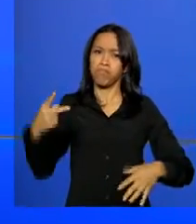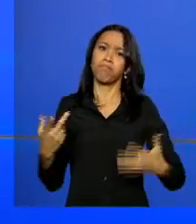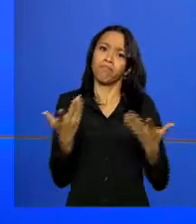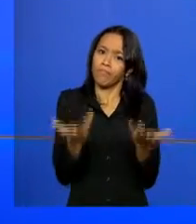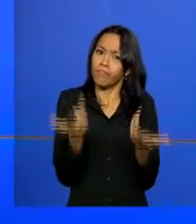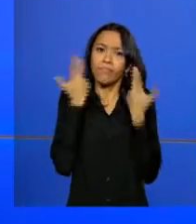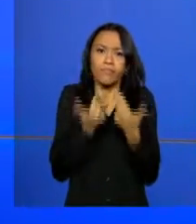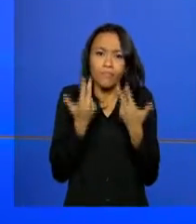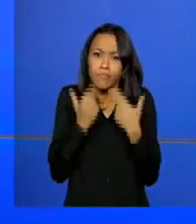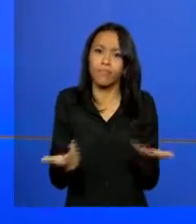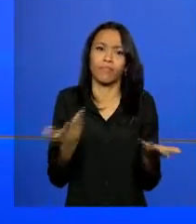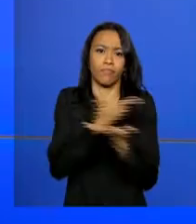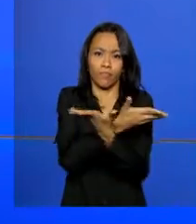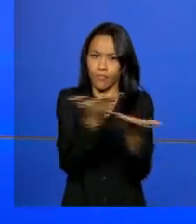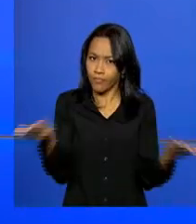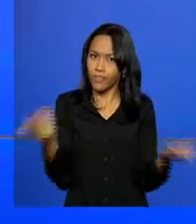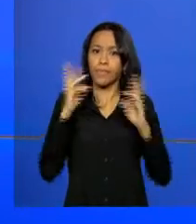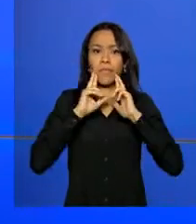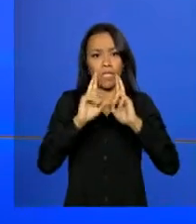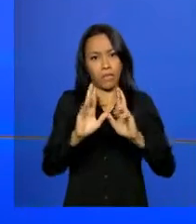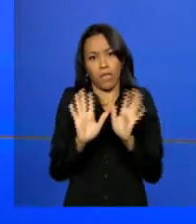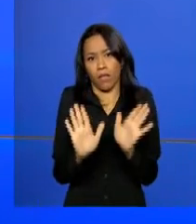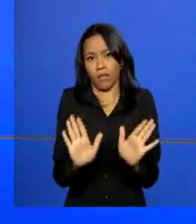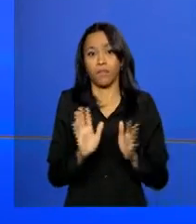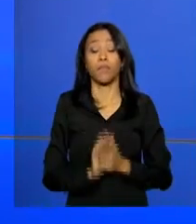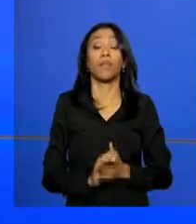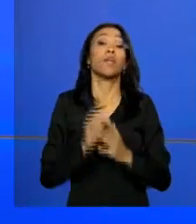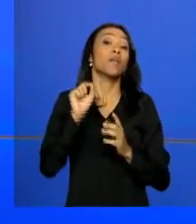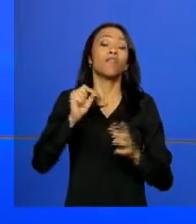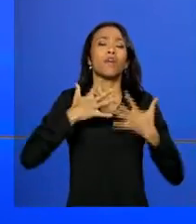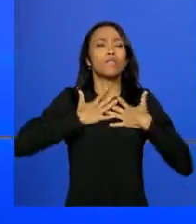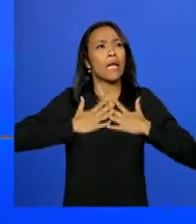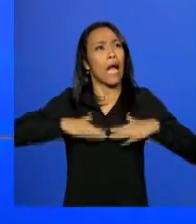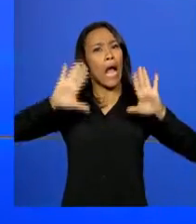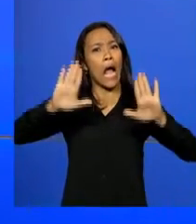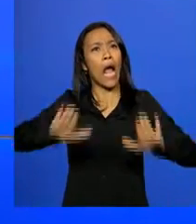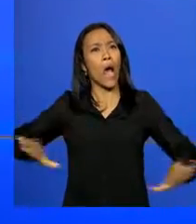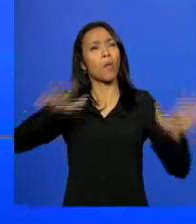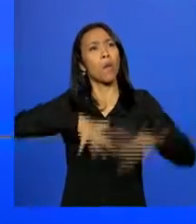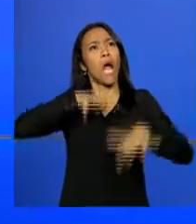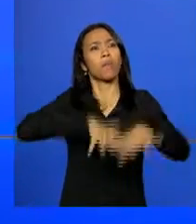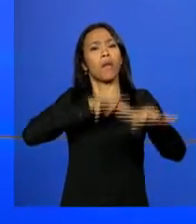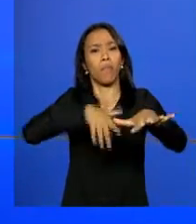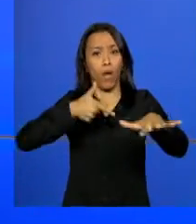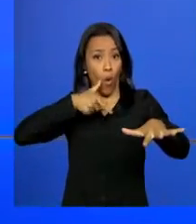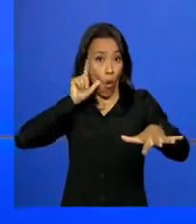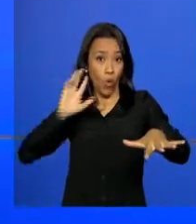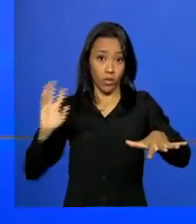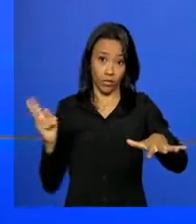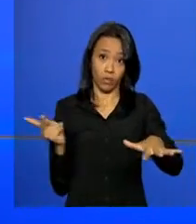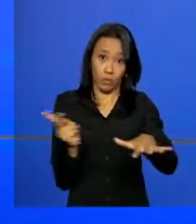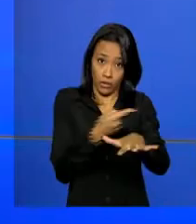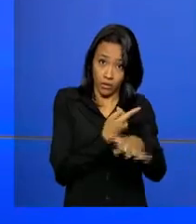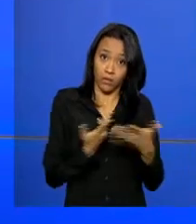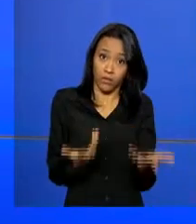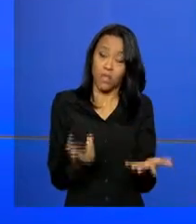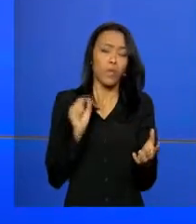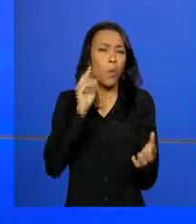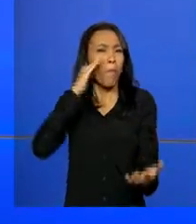democracias e por todos deve ser respeitada. O caráter pacífico das manifestações ocorridas neste domingo